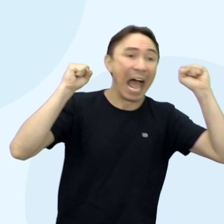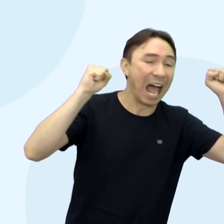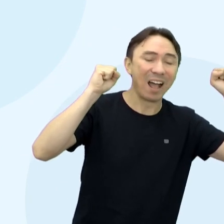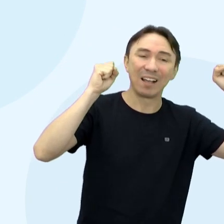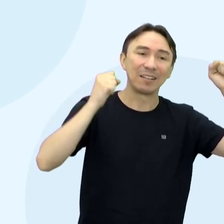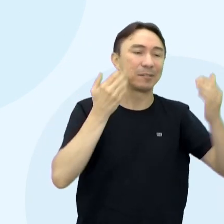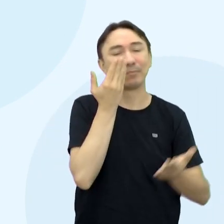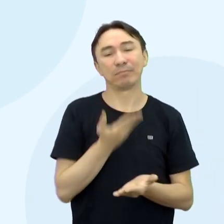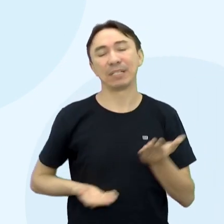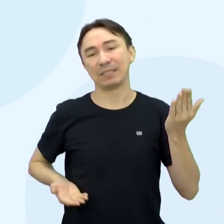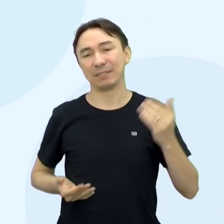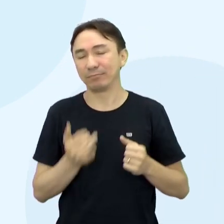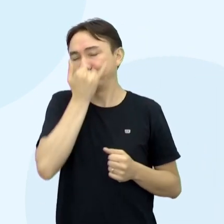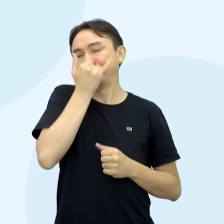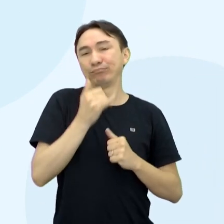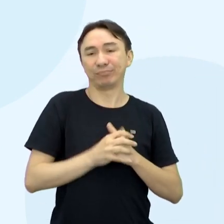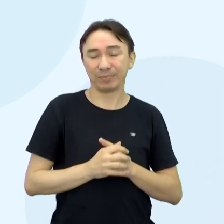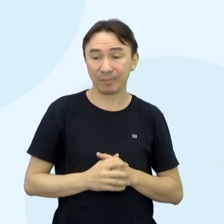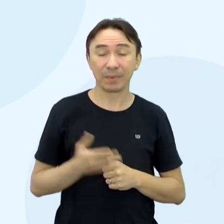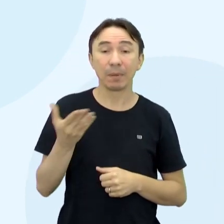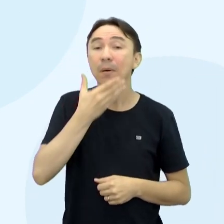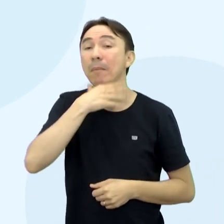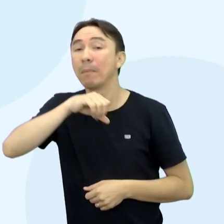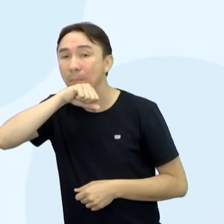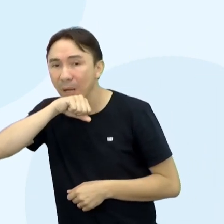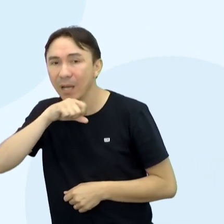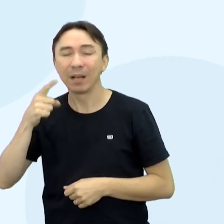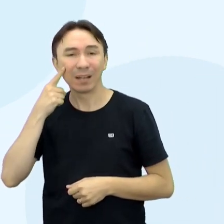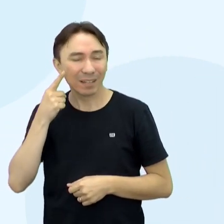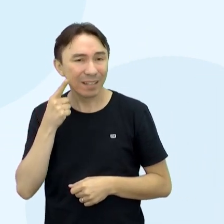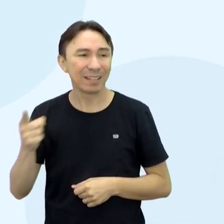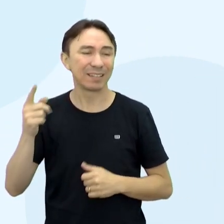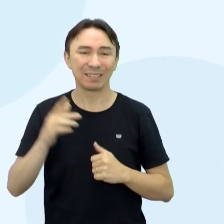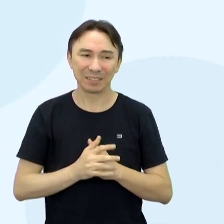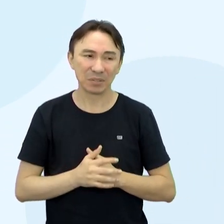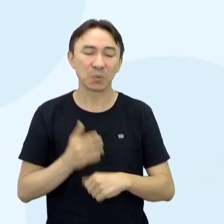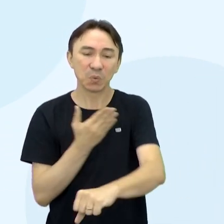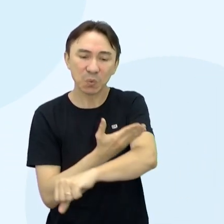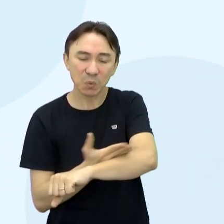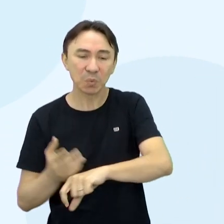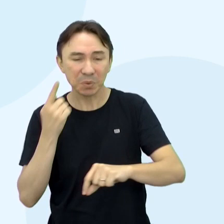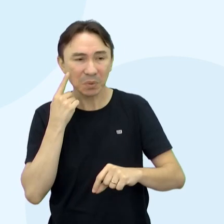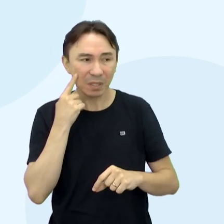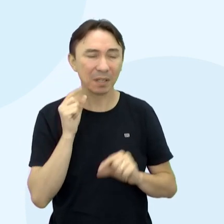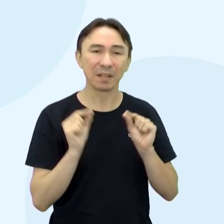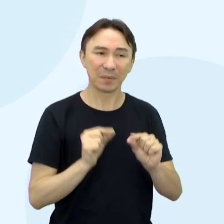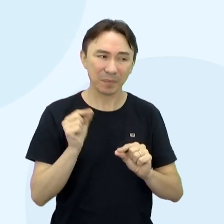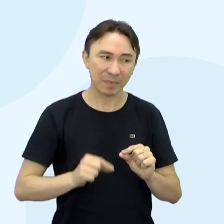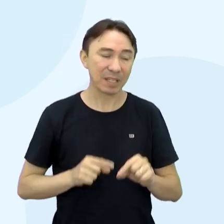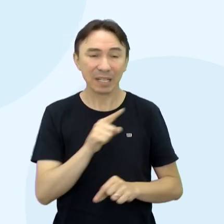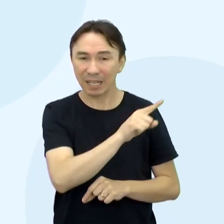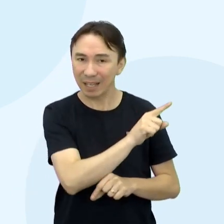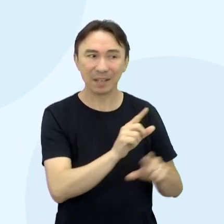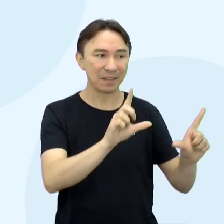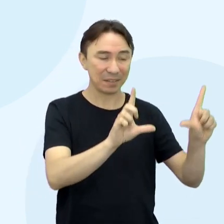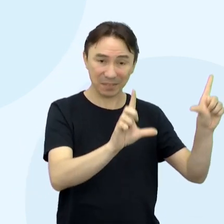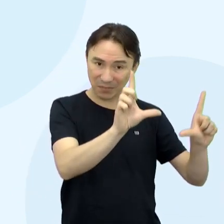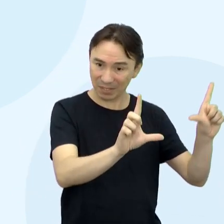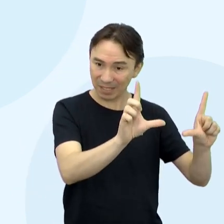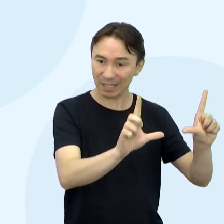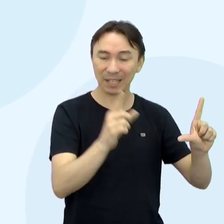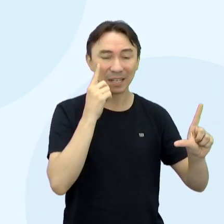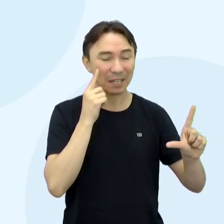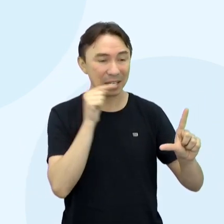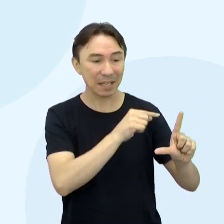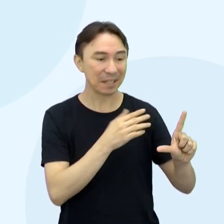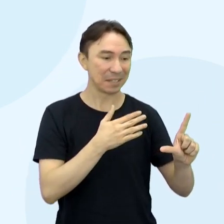assistia aos jogos dos nossos times comigo Sempre se recolhia ao seu quarto E deixava a televisão para que meus irmãos Que também torcia